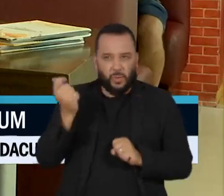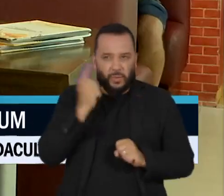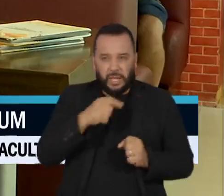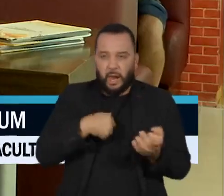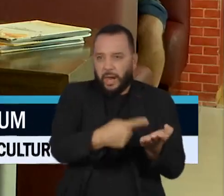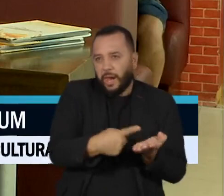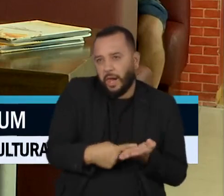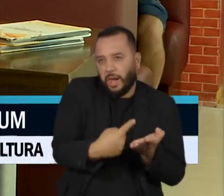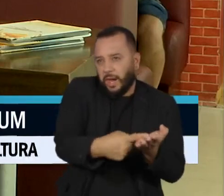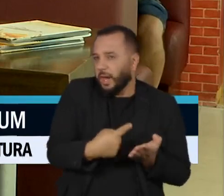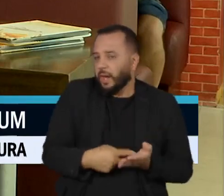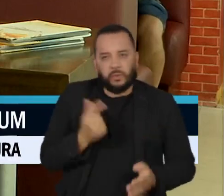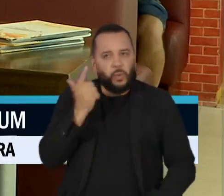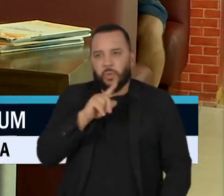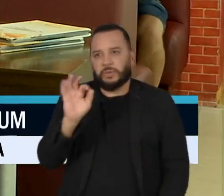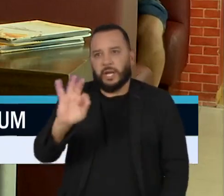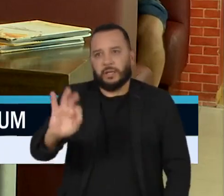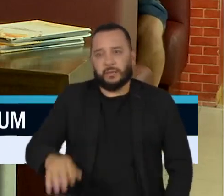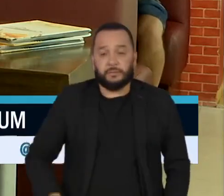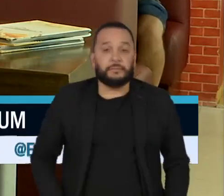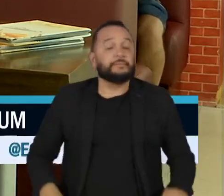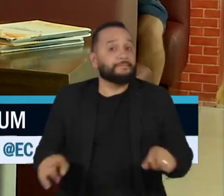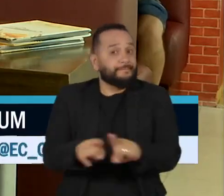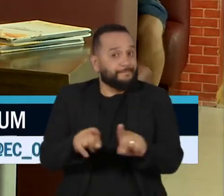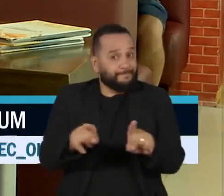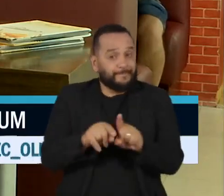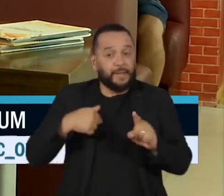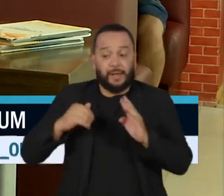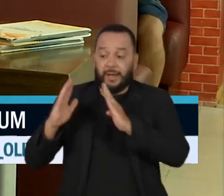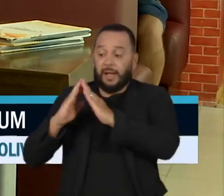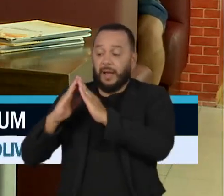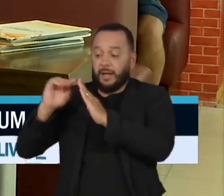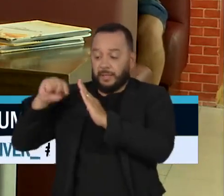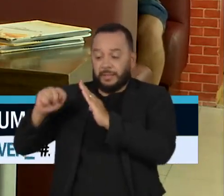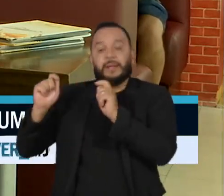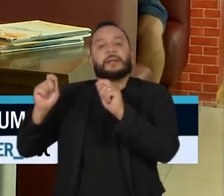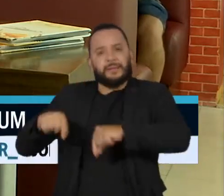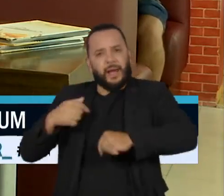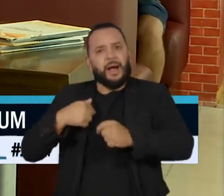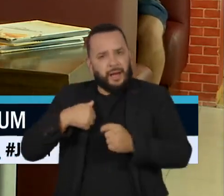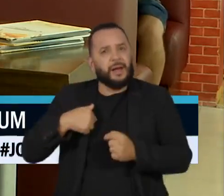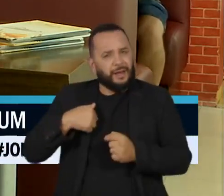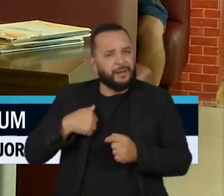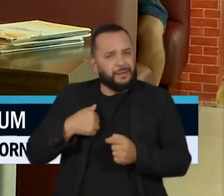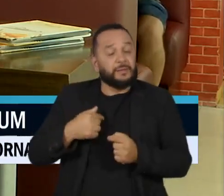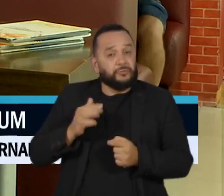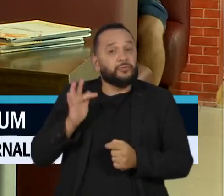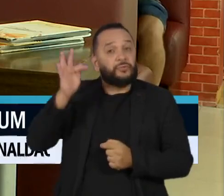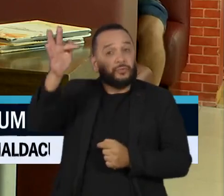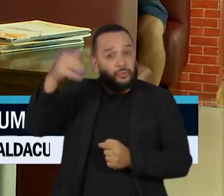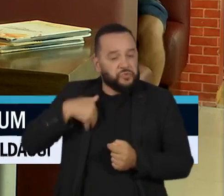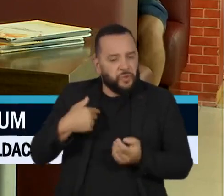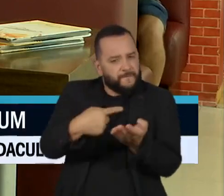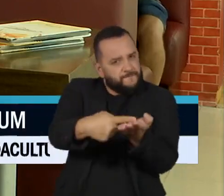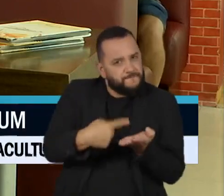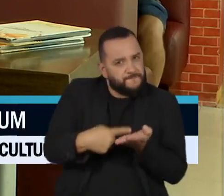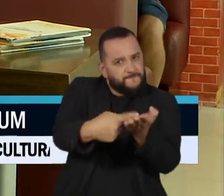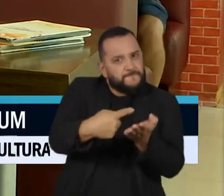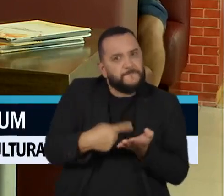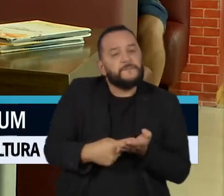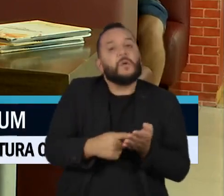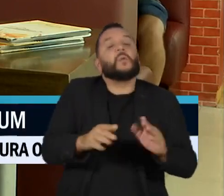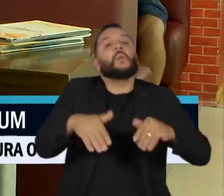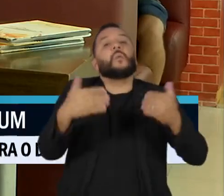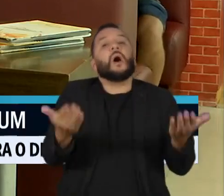O governo também discute a migração de consumidores residenciais para o mercado livre de energia. Só que nós teremos que esperar